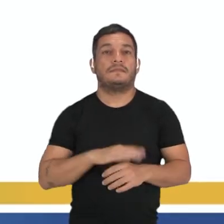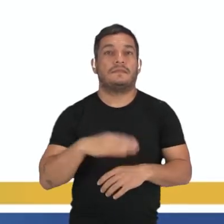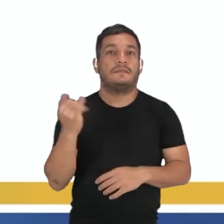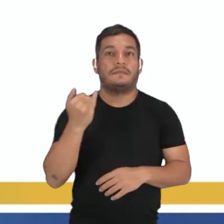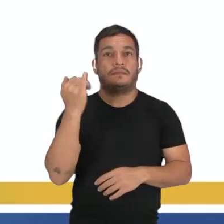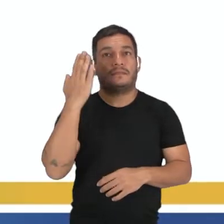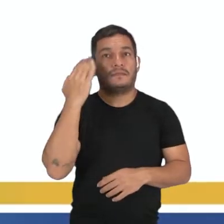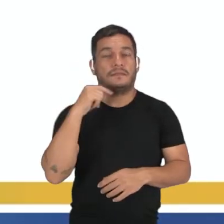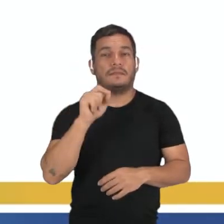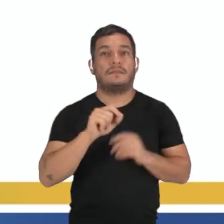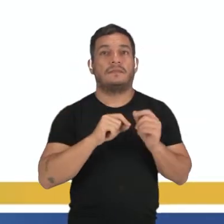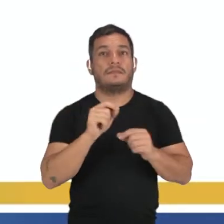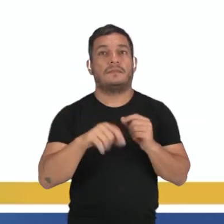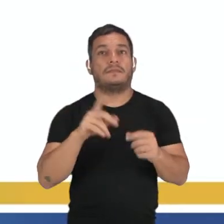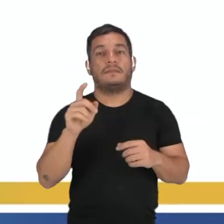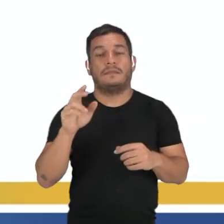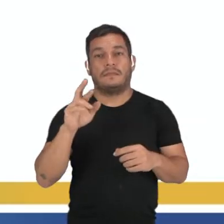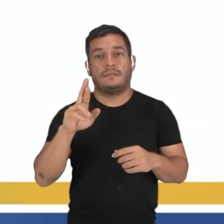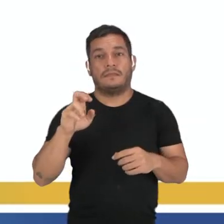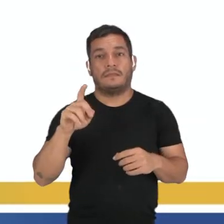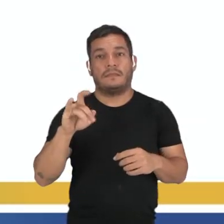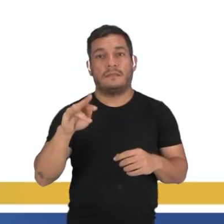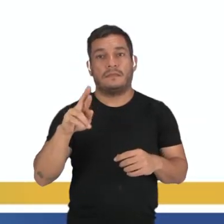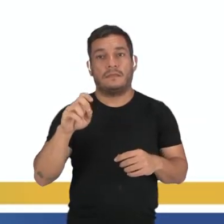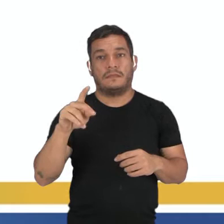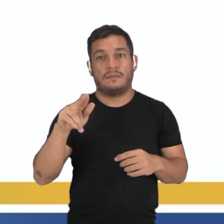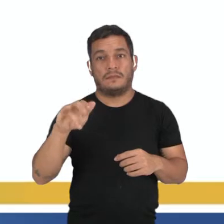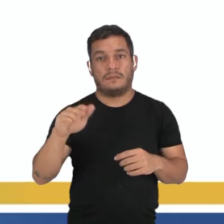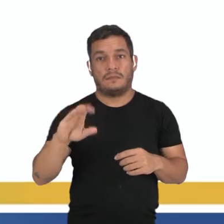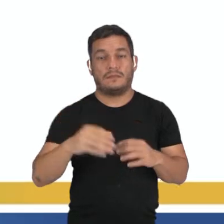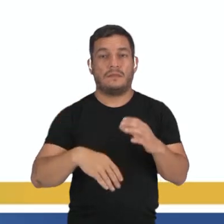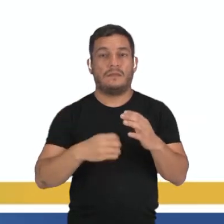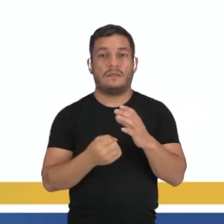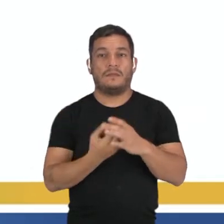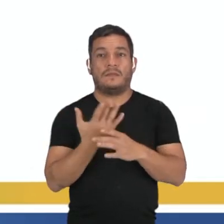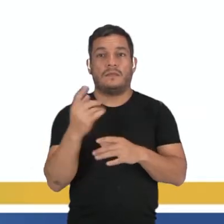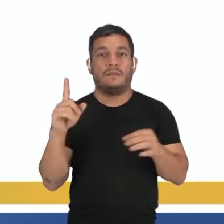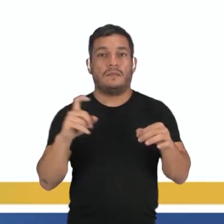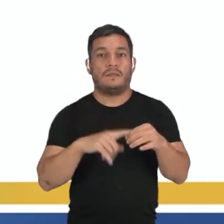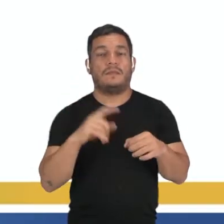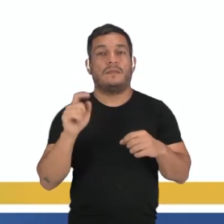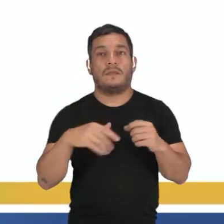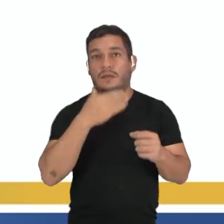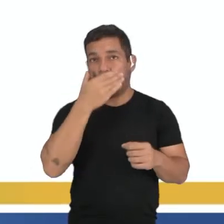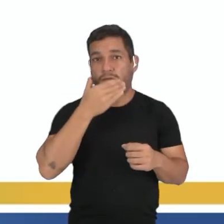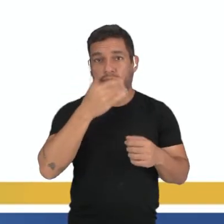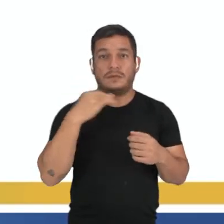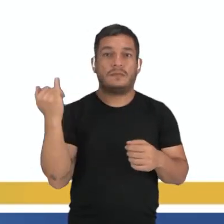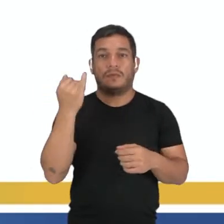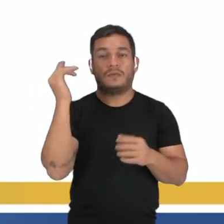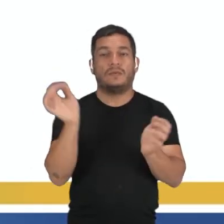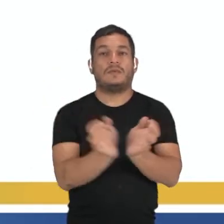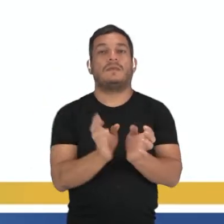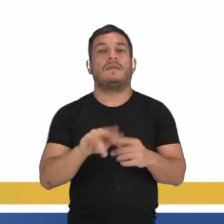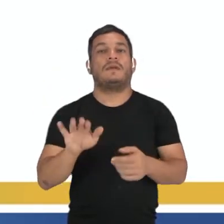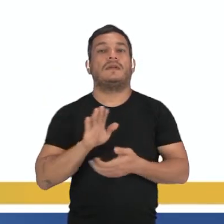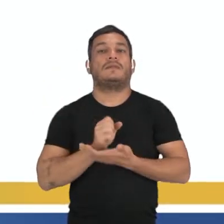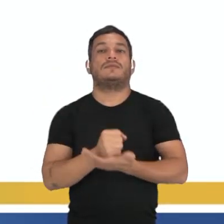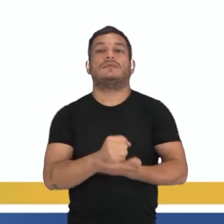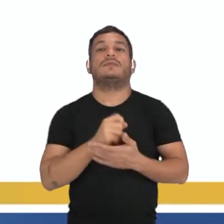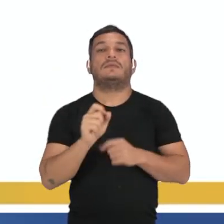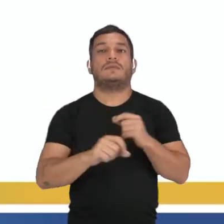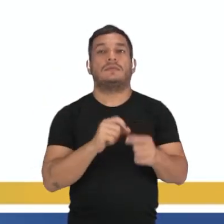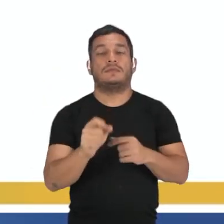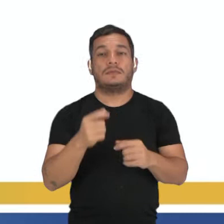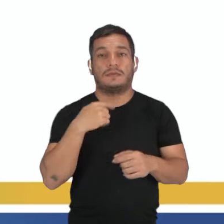importante eu saber a respeito da reprodução? Que o fruto é bastante importante nesse grupo porque ele vai auxiliar no processo de